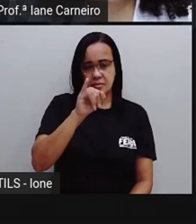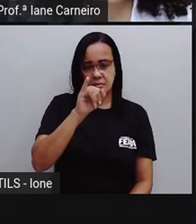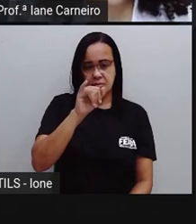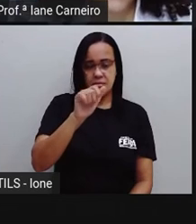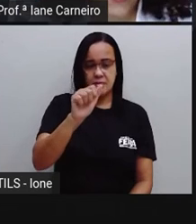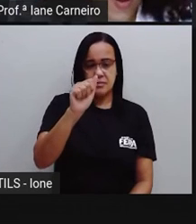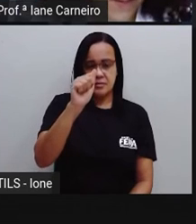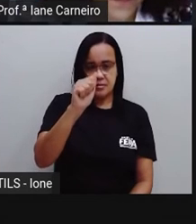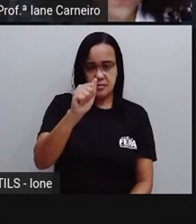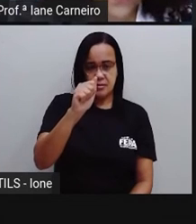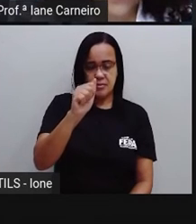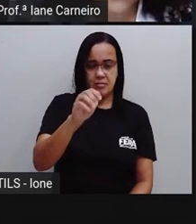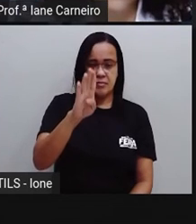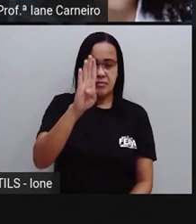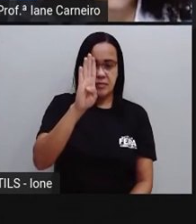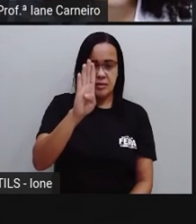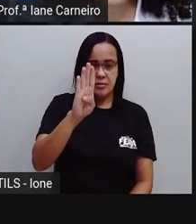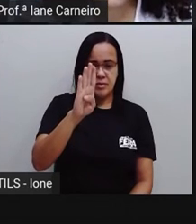QUIABO. Vamos lá, ó.